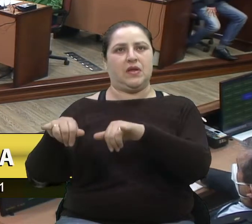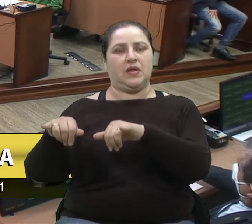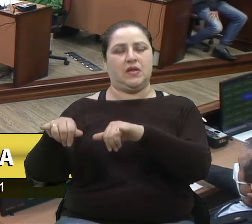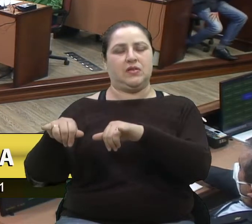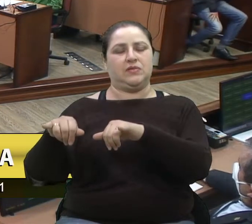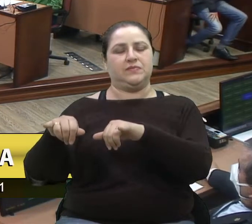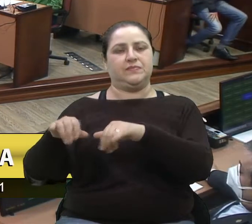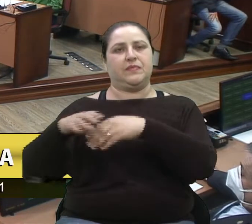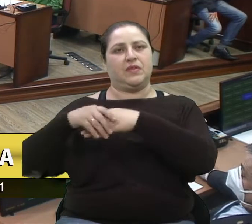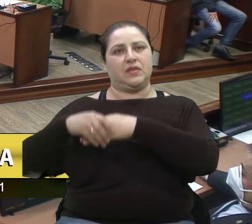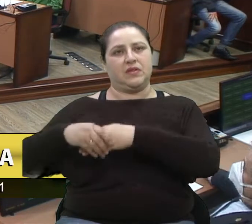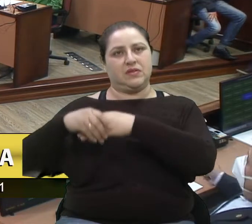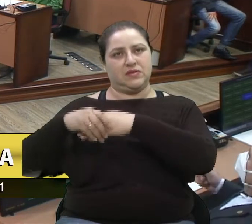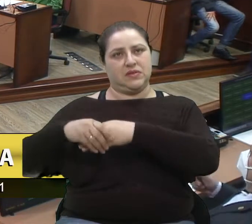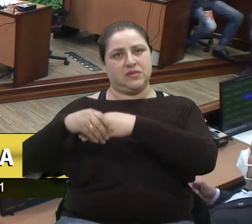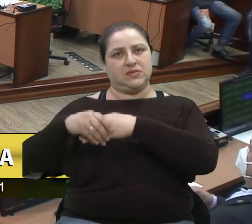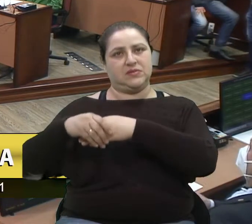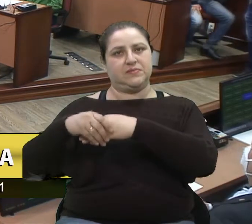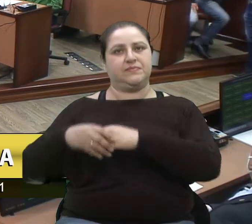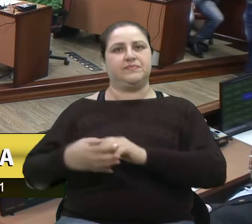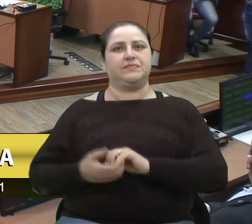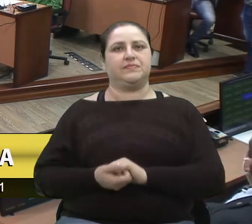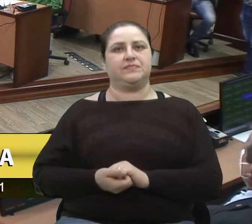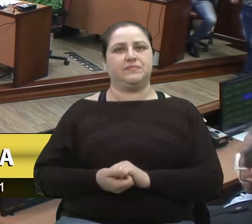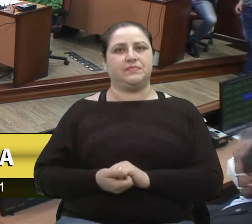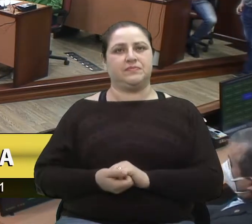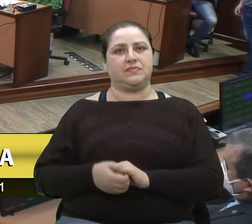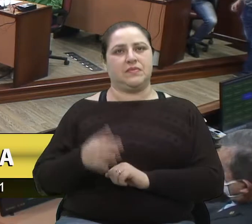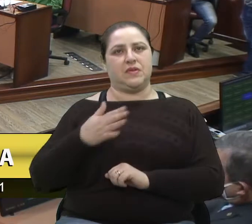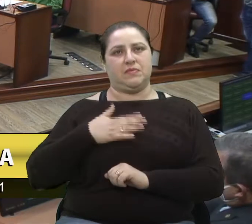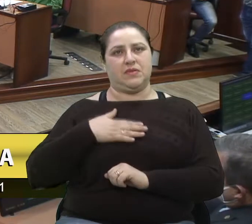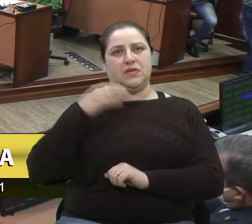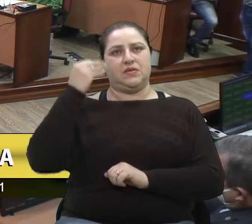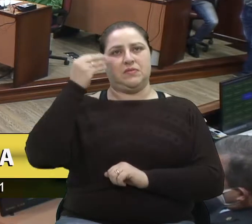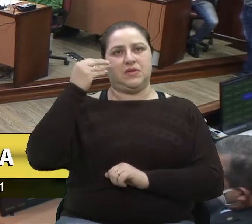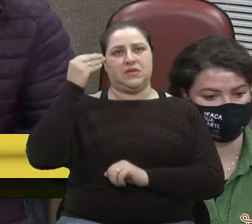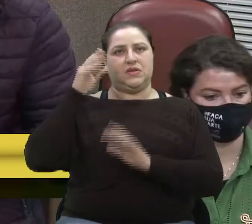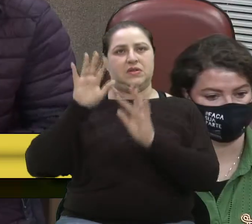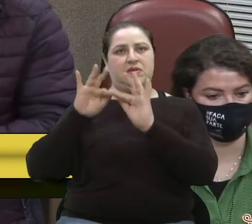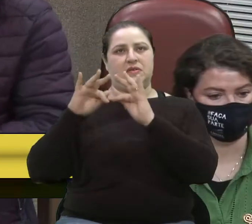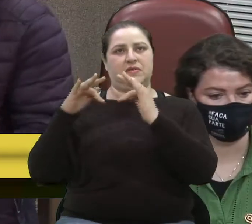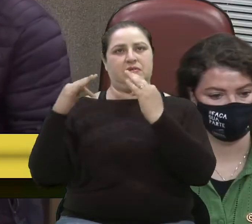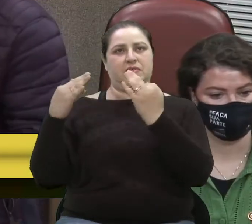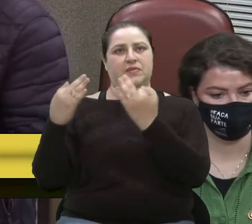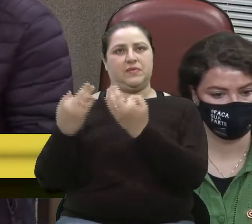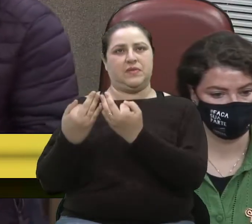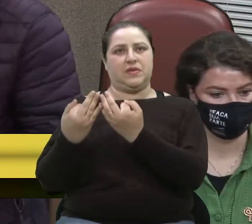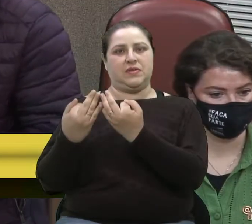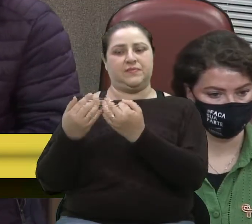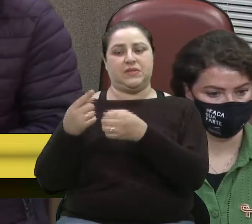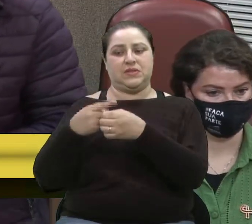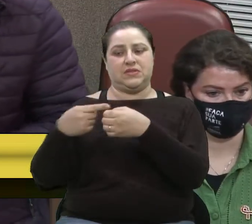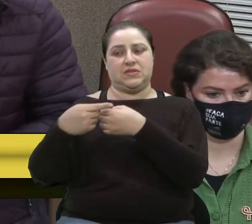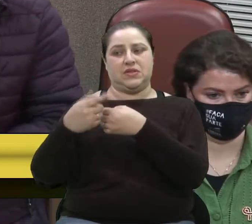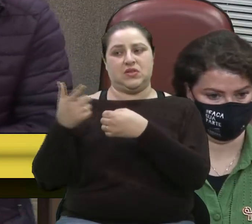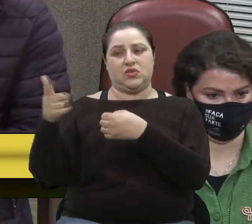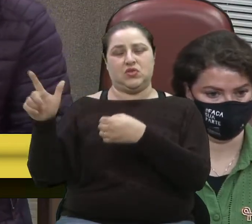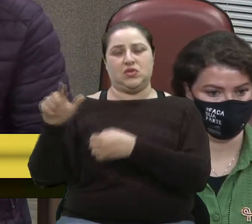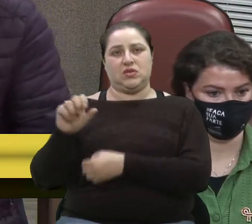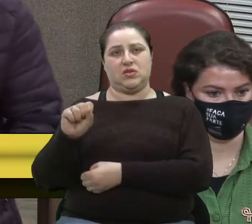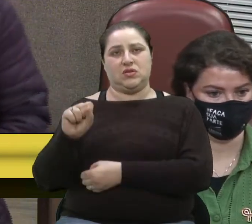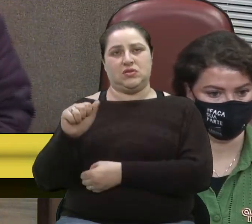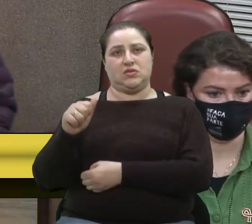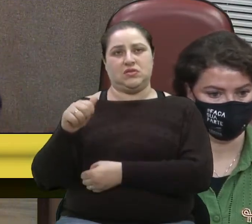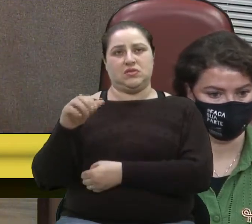eu tenho uma experiência familiar lá em São João da Ortiga, dois